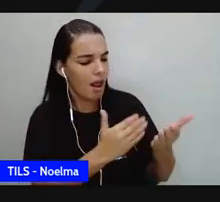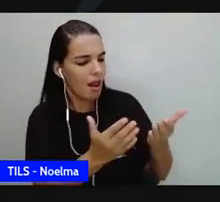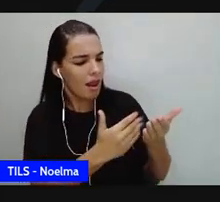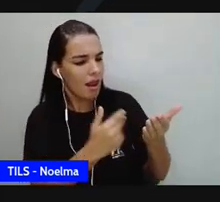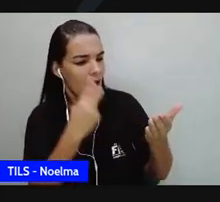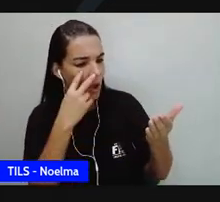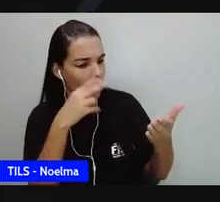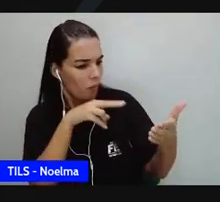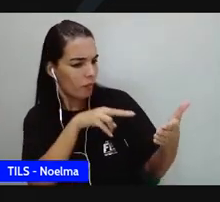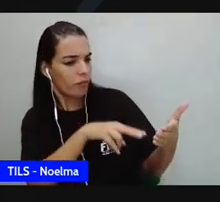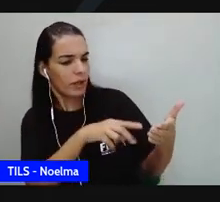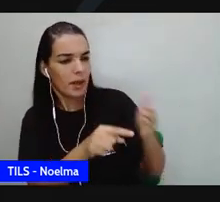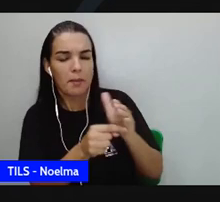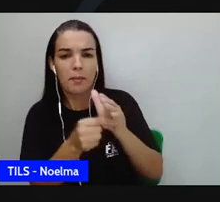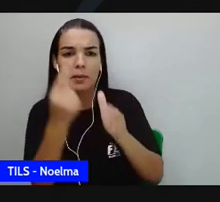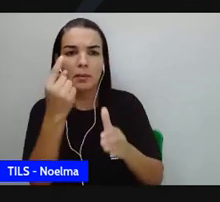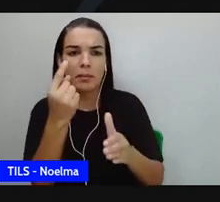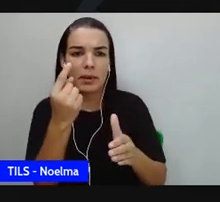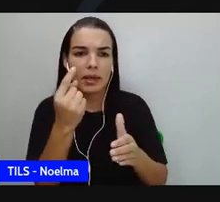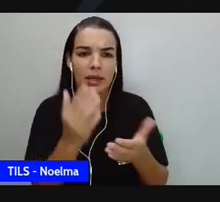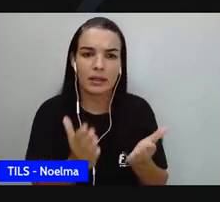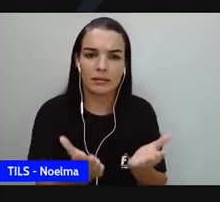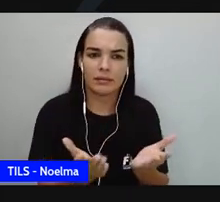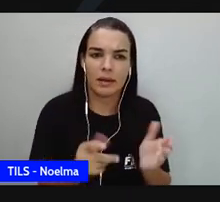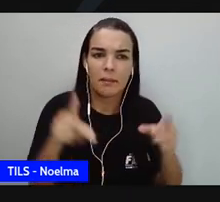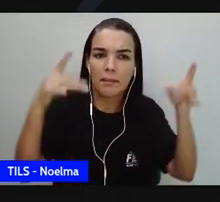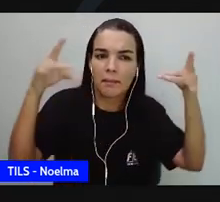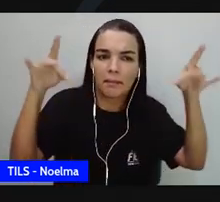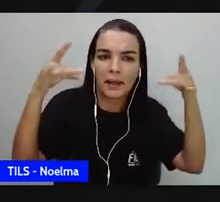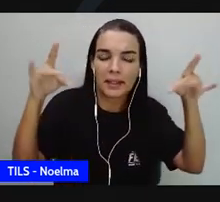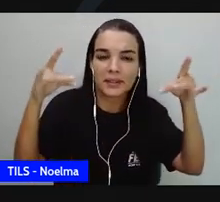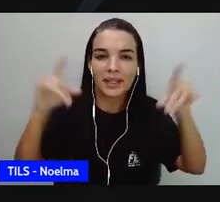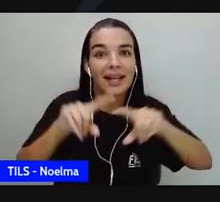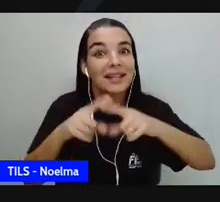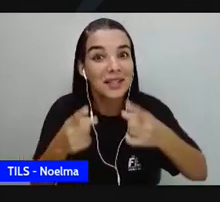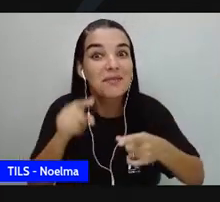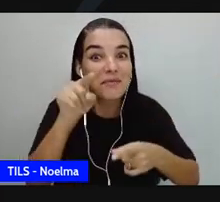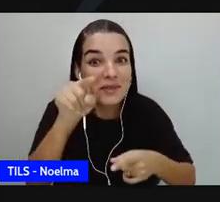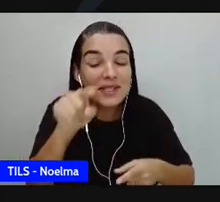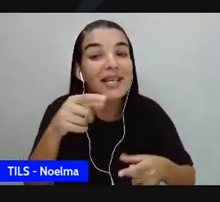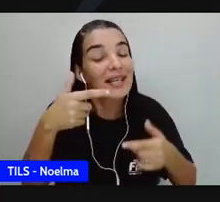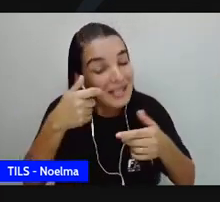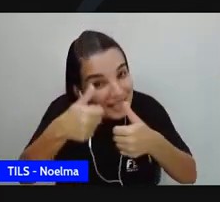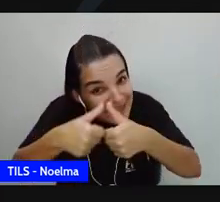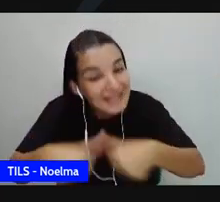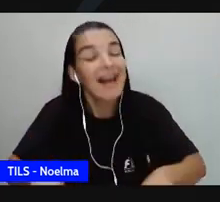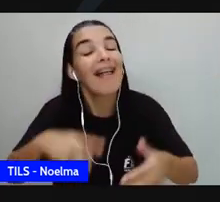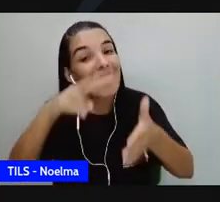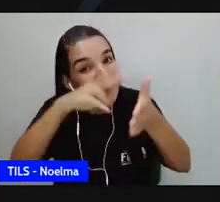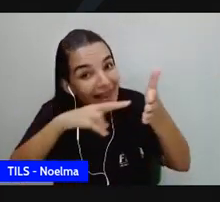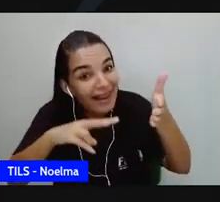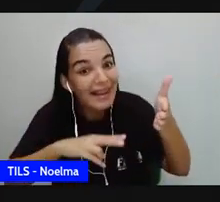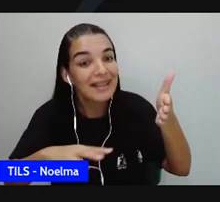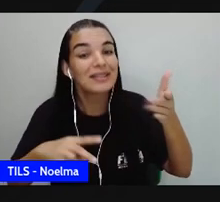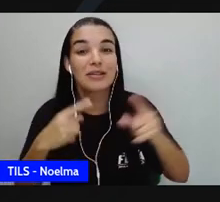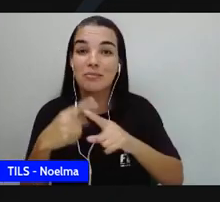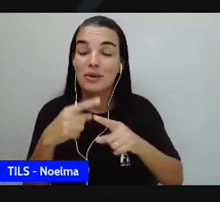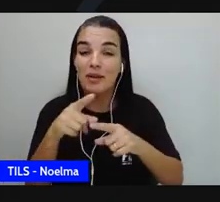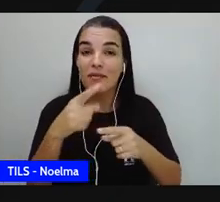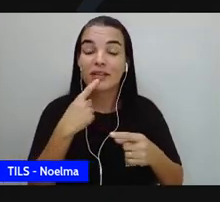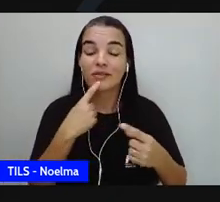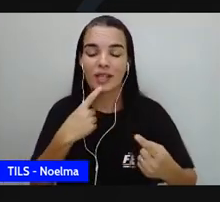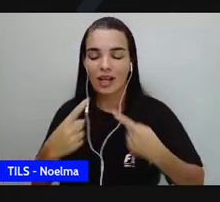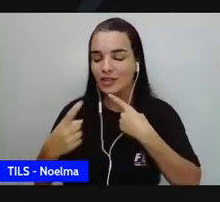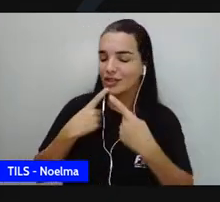e na primeira página, de qualquer maneira, você está lendo. Leitura encodera, leitura te faz dialogar consigo